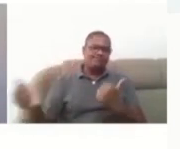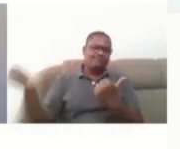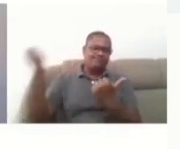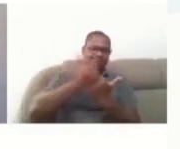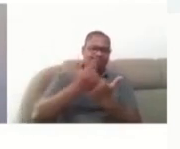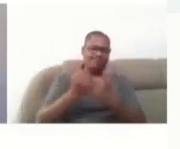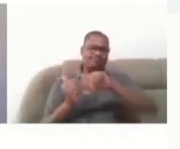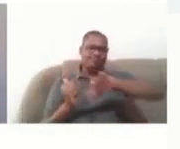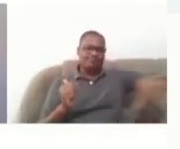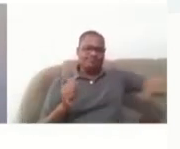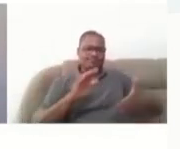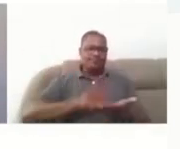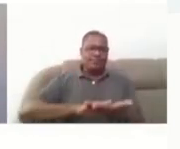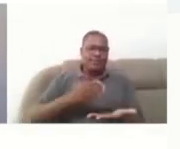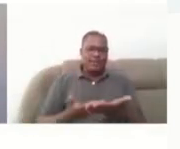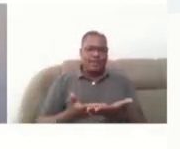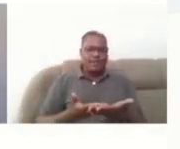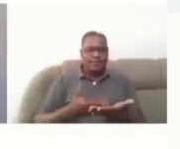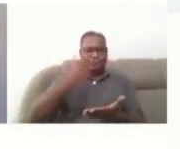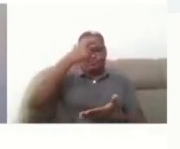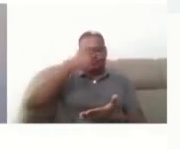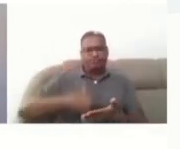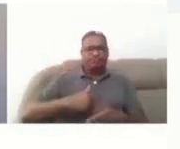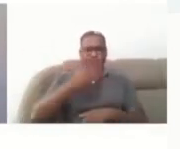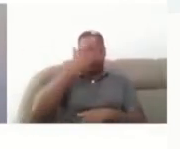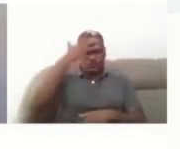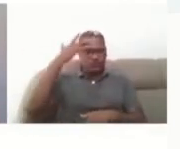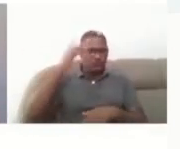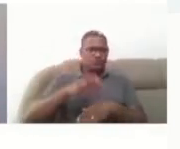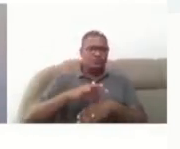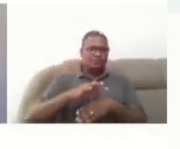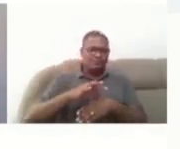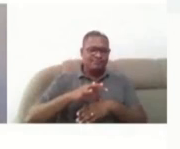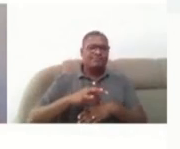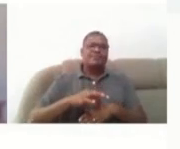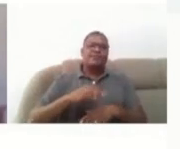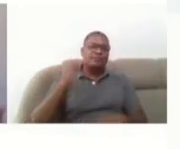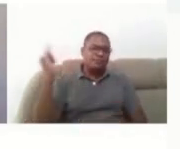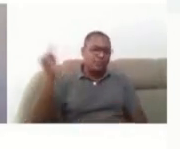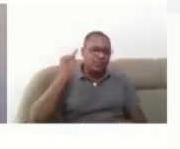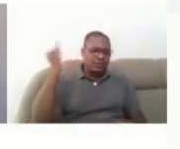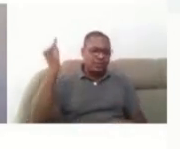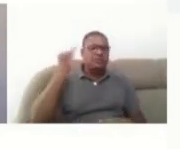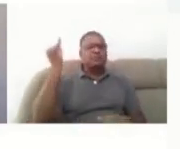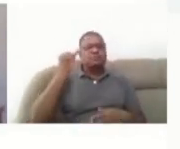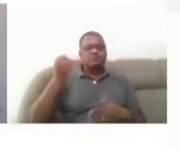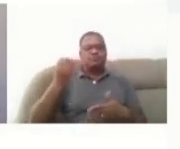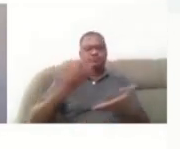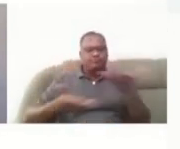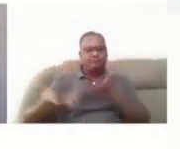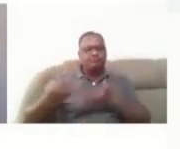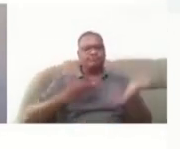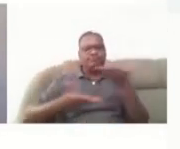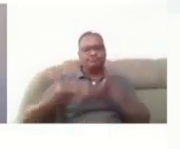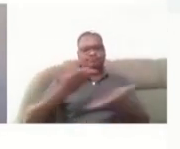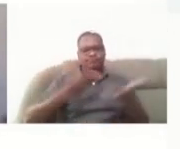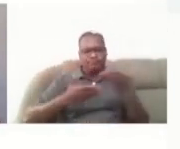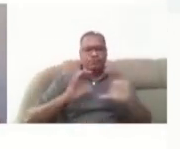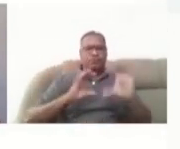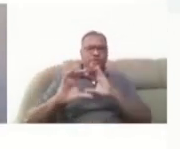do intérprete de Libras. O intérprete é muito importante para toda essa função da interpretação.